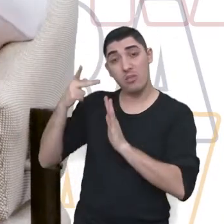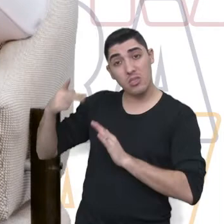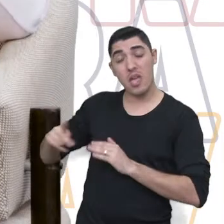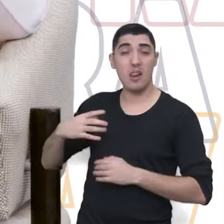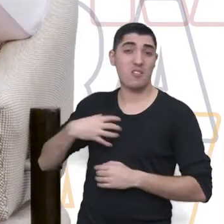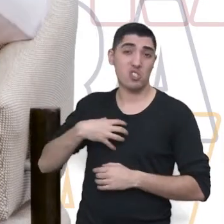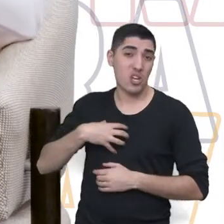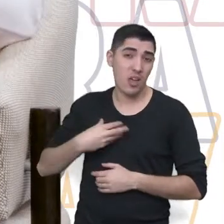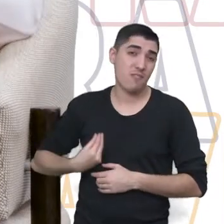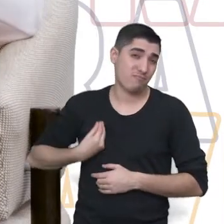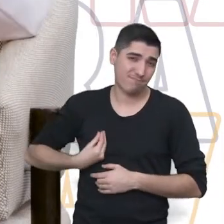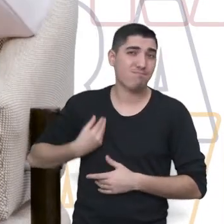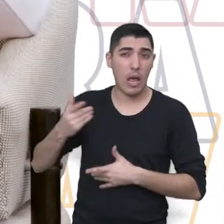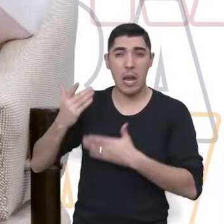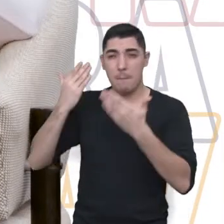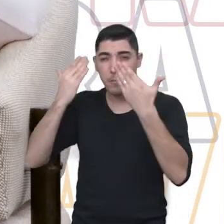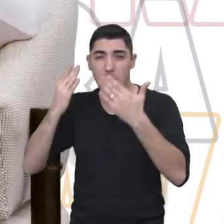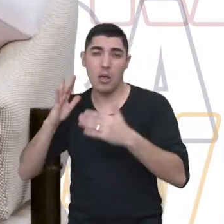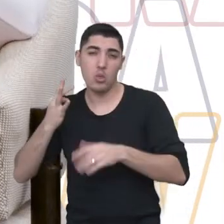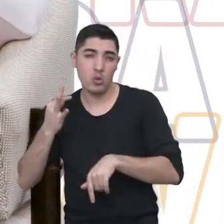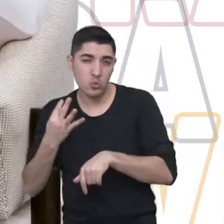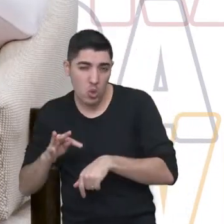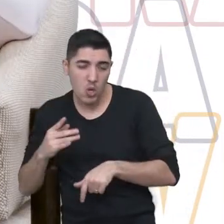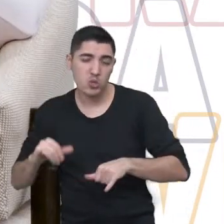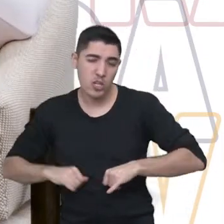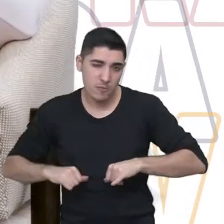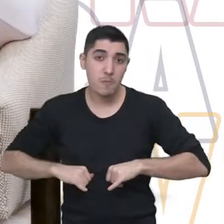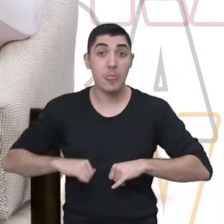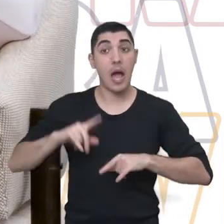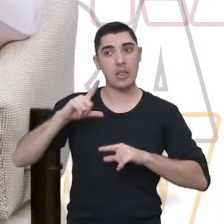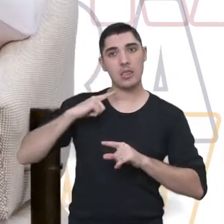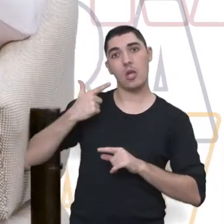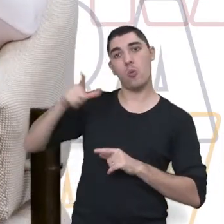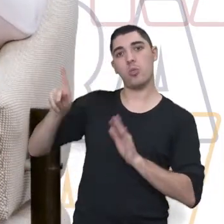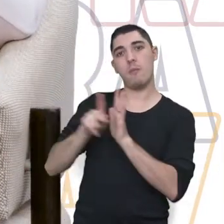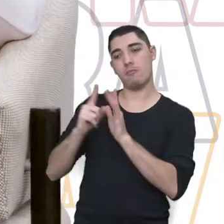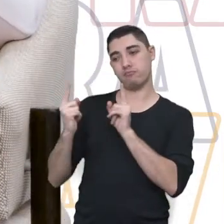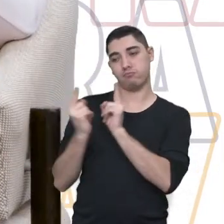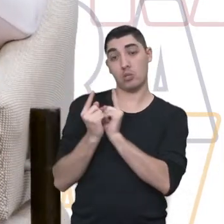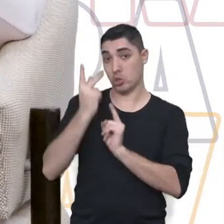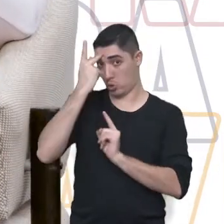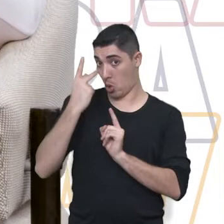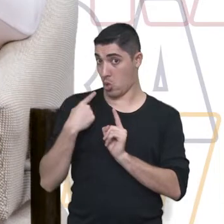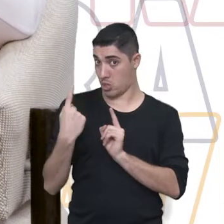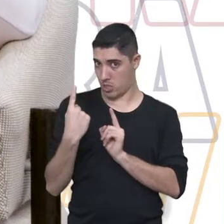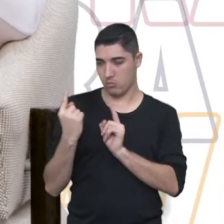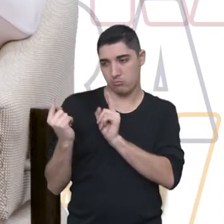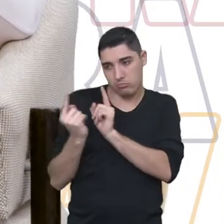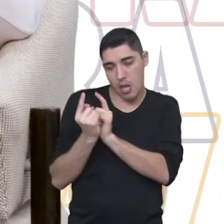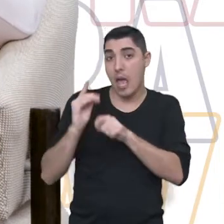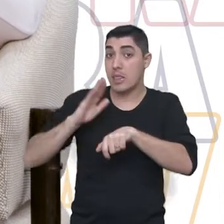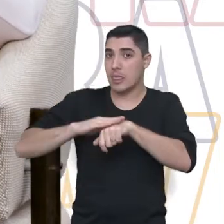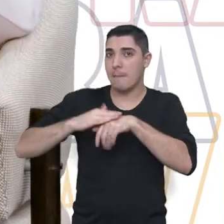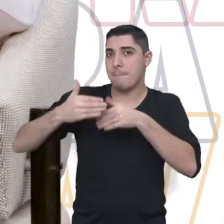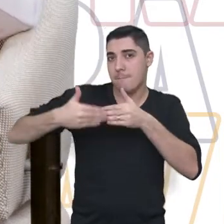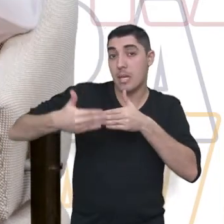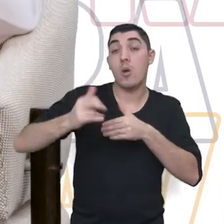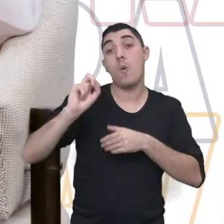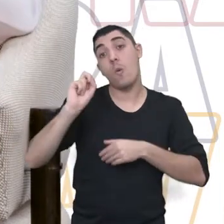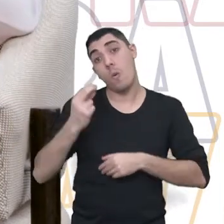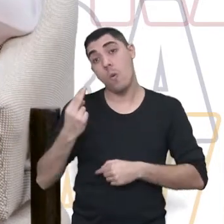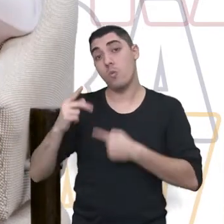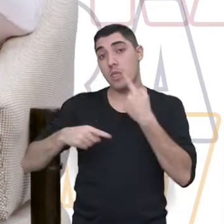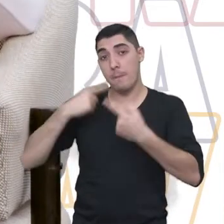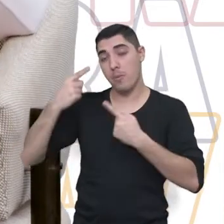neurológica, ou psiquiátrica. Então, aí a gente estende esses atendimentos individuais para mais tempo. Ou a gente indica,